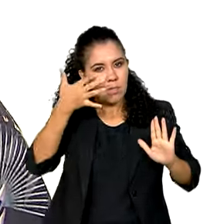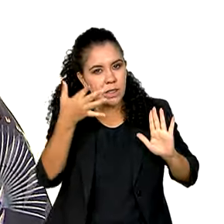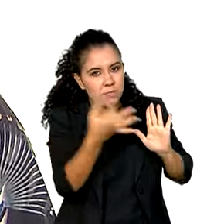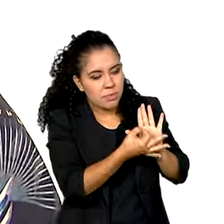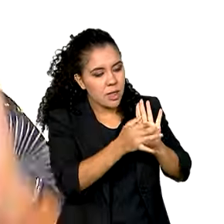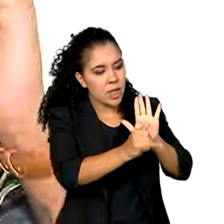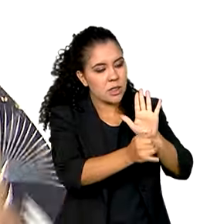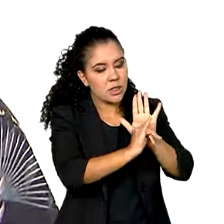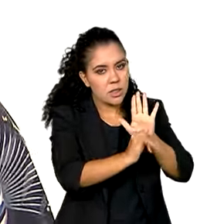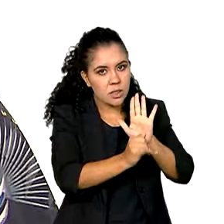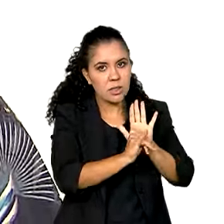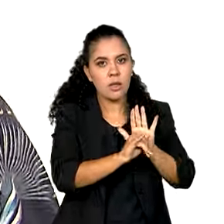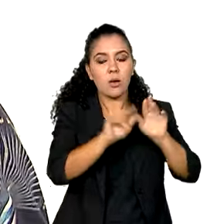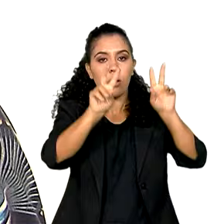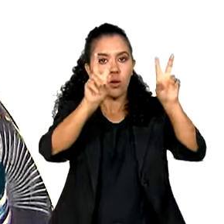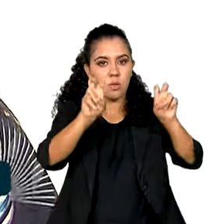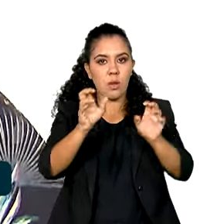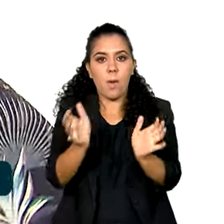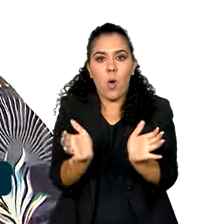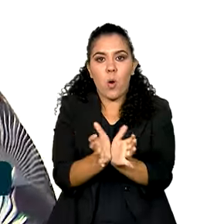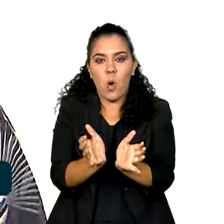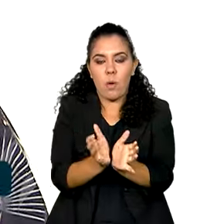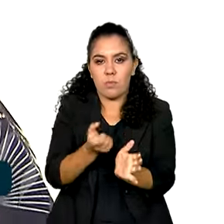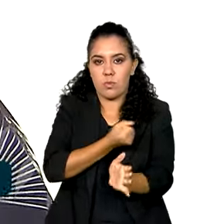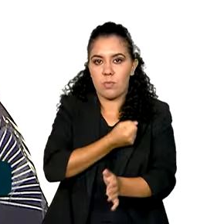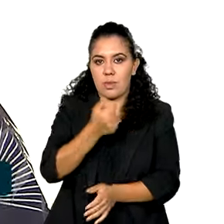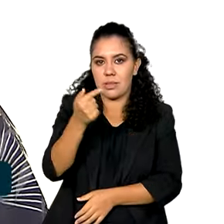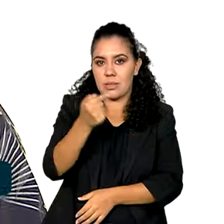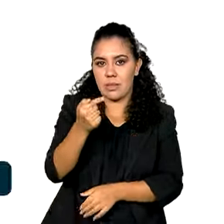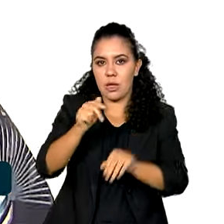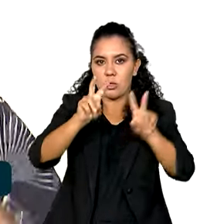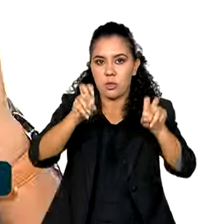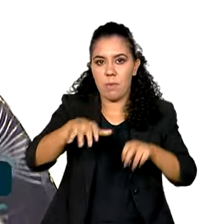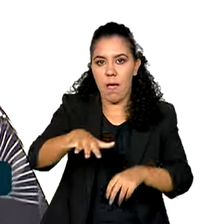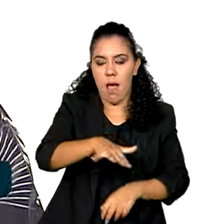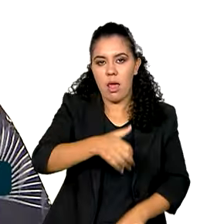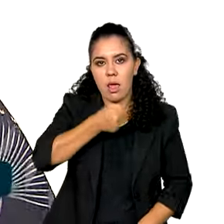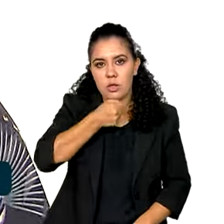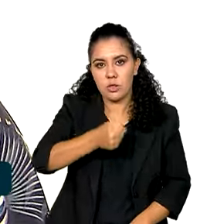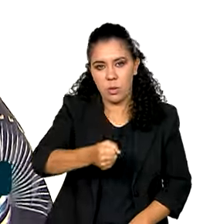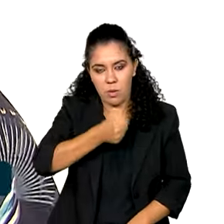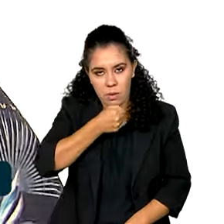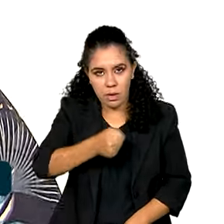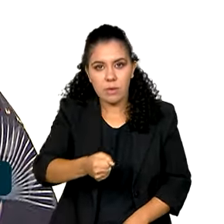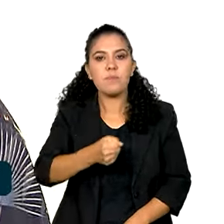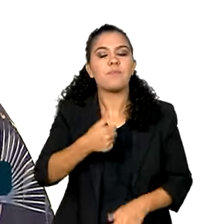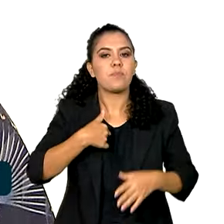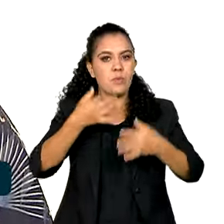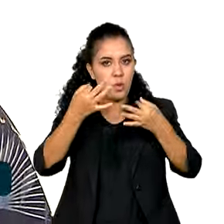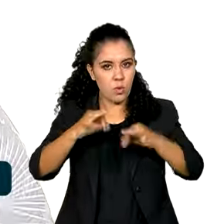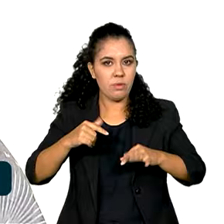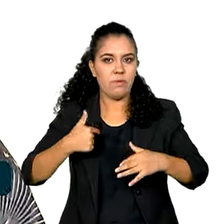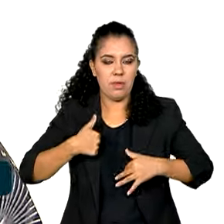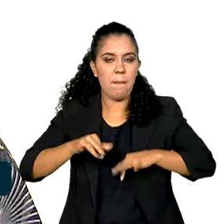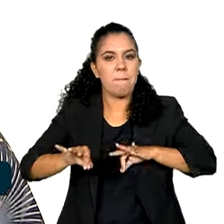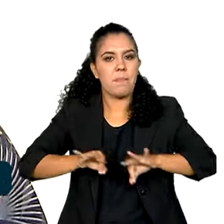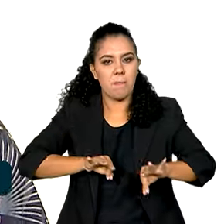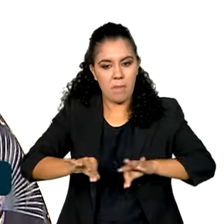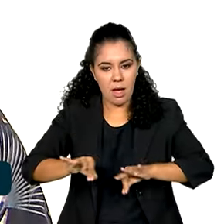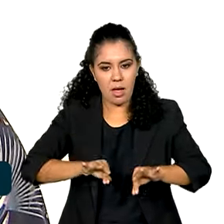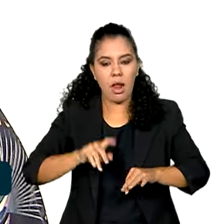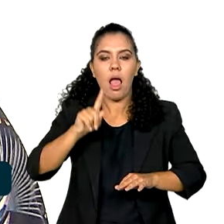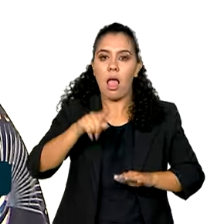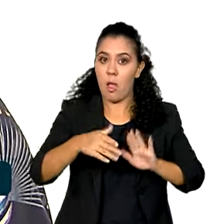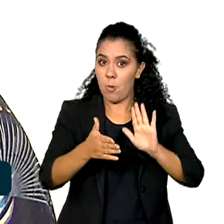alguns conteúdos ali do bloco 7, que é o bloco de foco da área de jornalista. Com certeza, até o dia da prova eu vou estar preparado. É uma